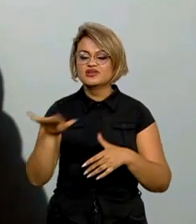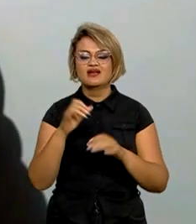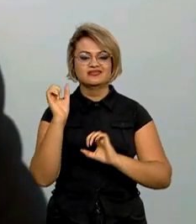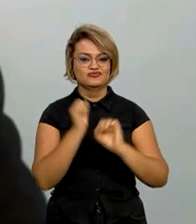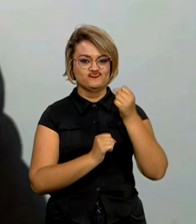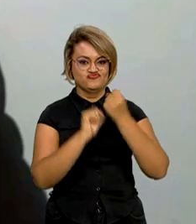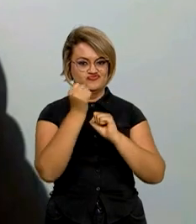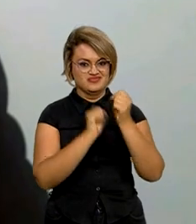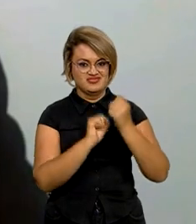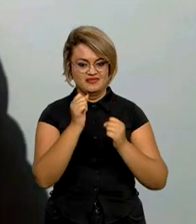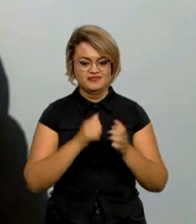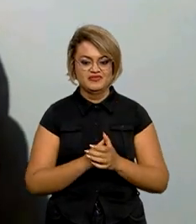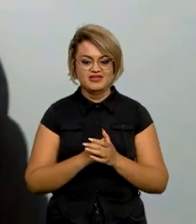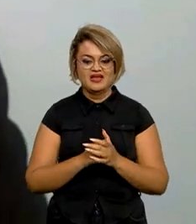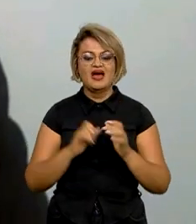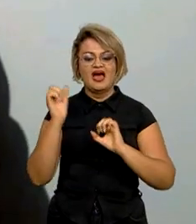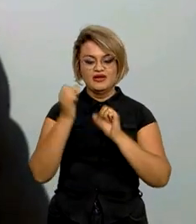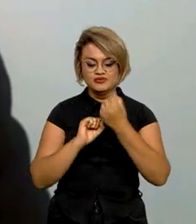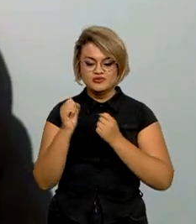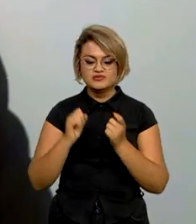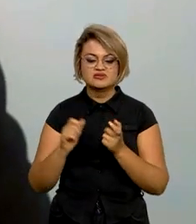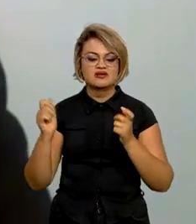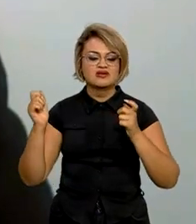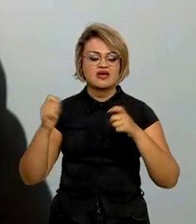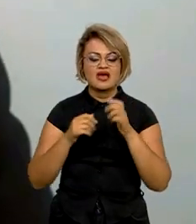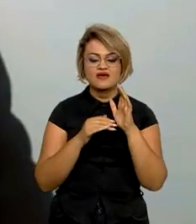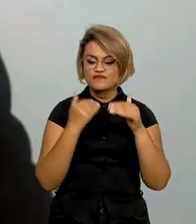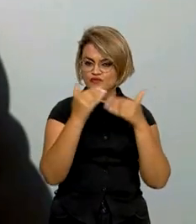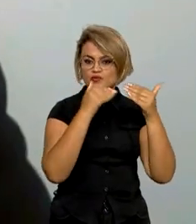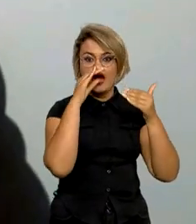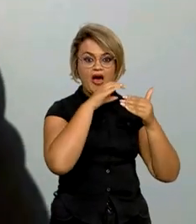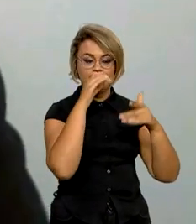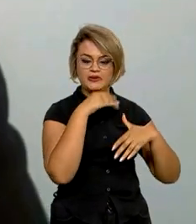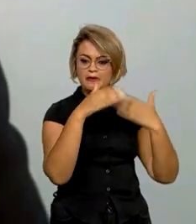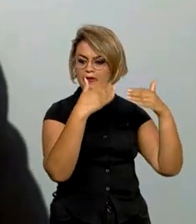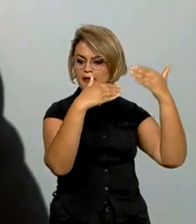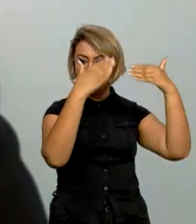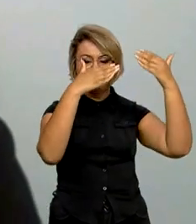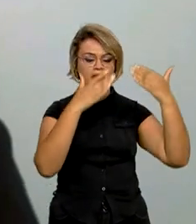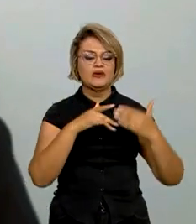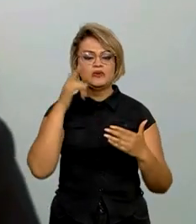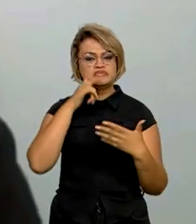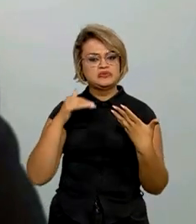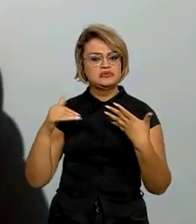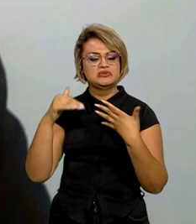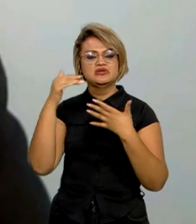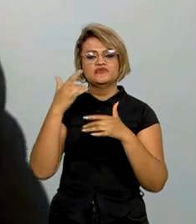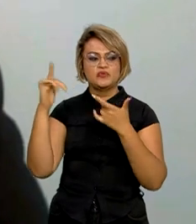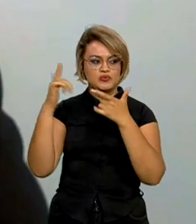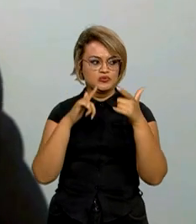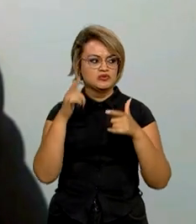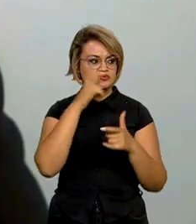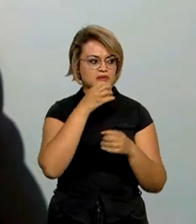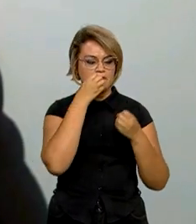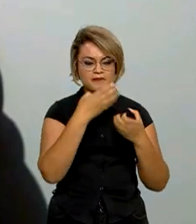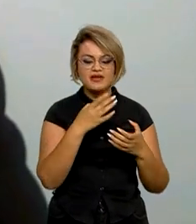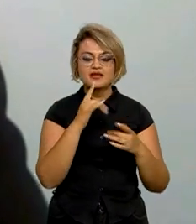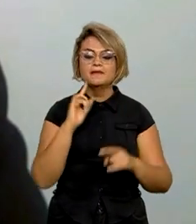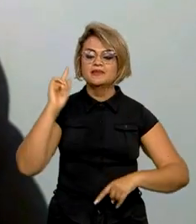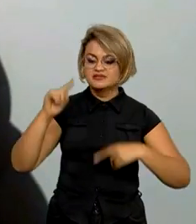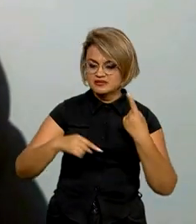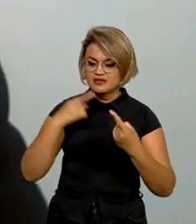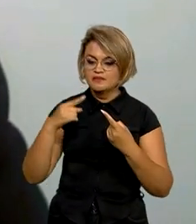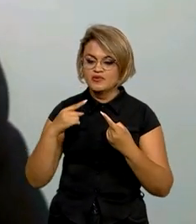porque a indústria, pós pandemia, ela subiu rapidamente, recuperou o patamar anterior, mas depois entrou numa